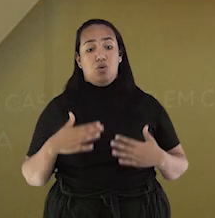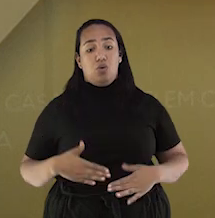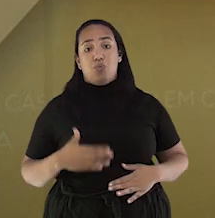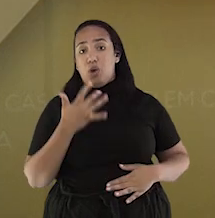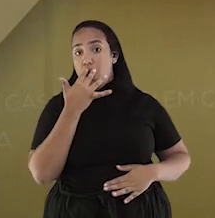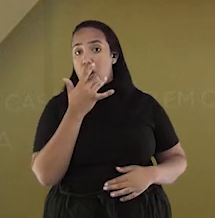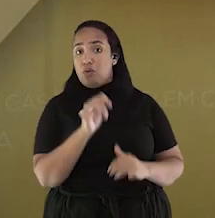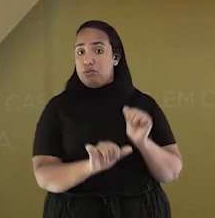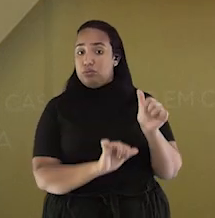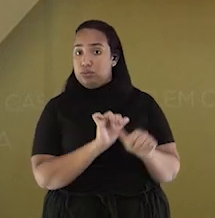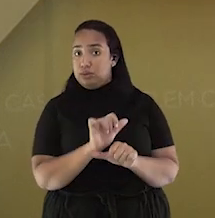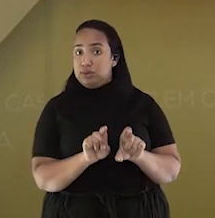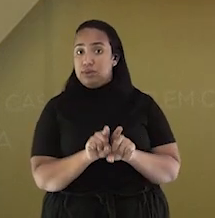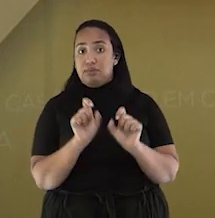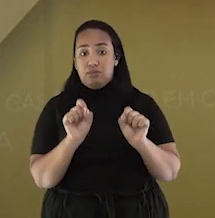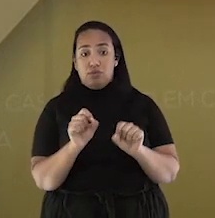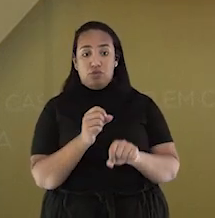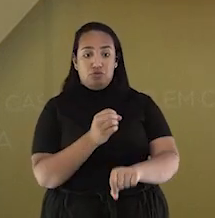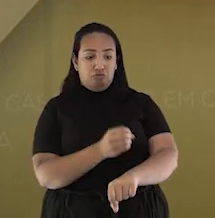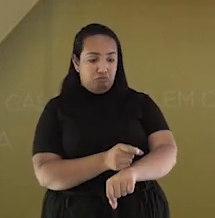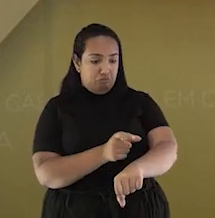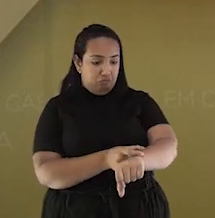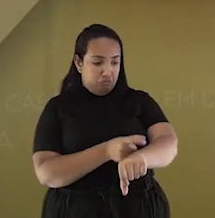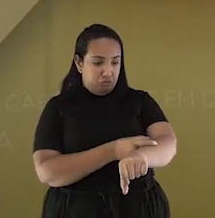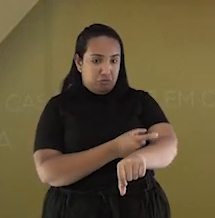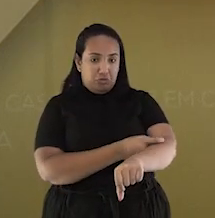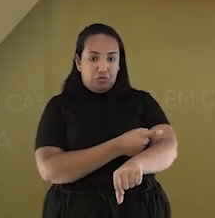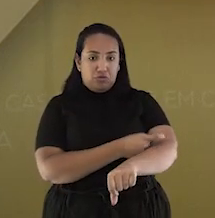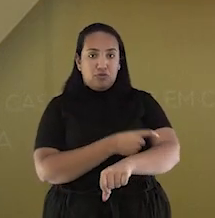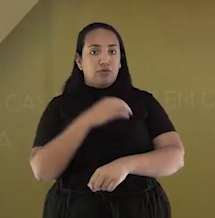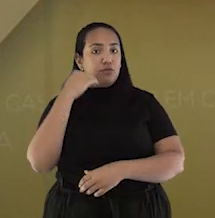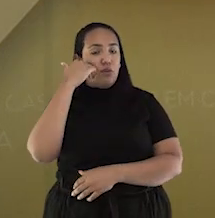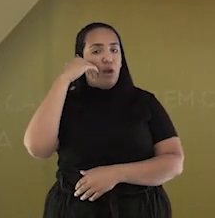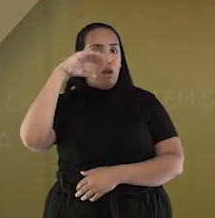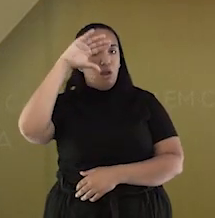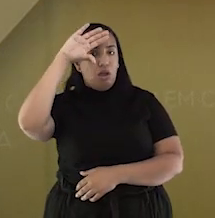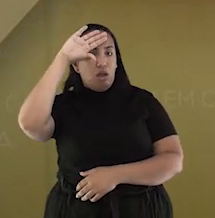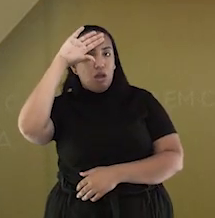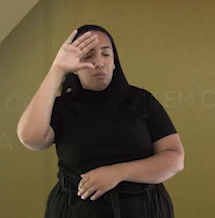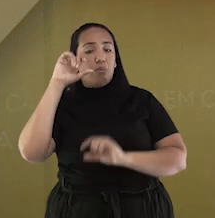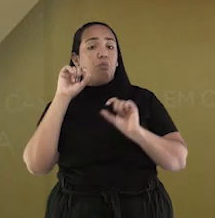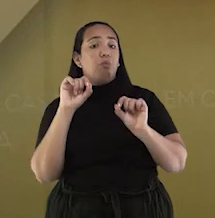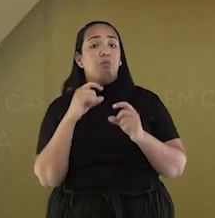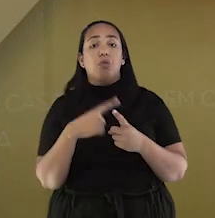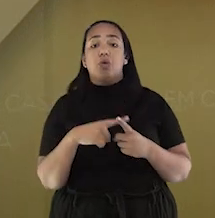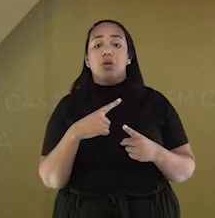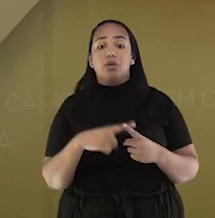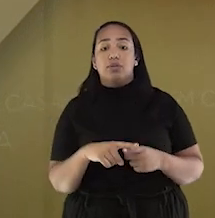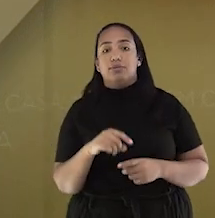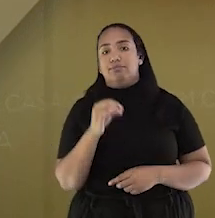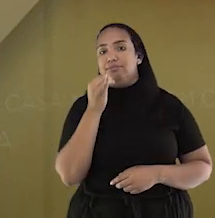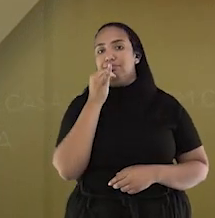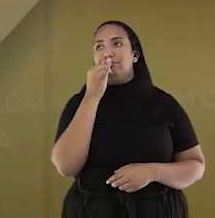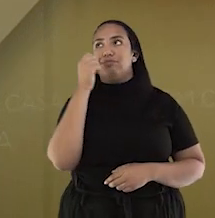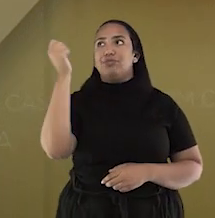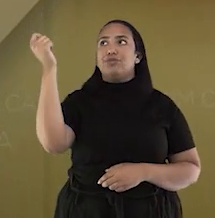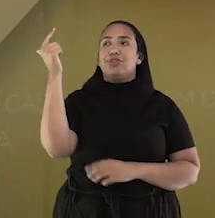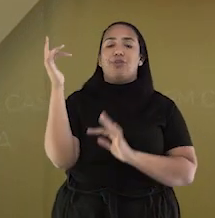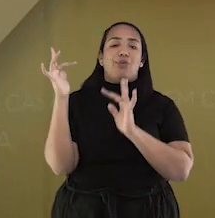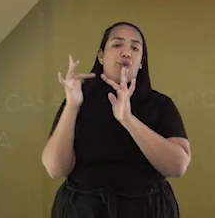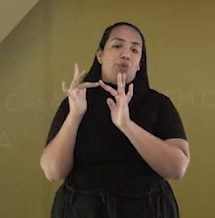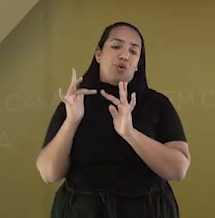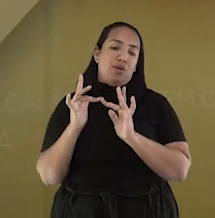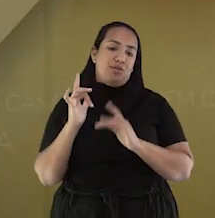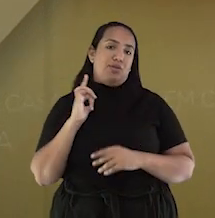e até mesmo surgir bolhas pelo corpo, febre, tudo isso devido ao excesso na exposição ao sol.